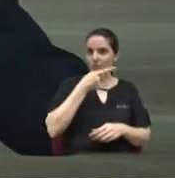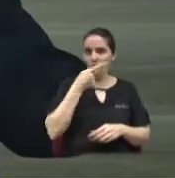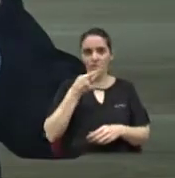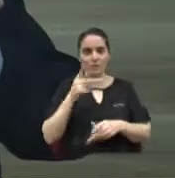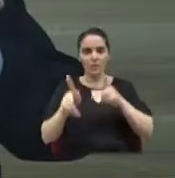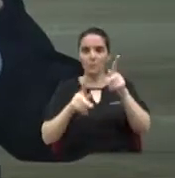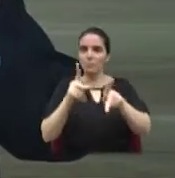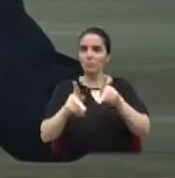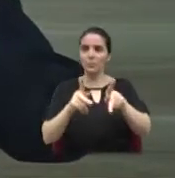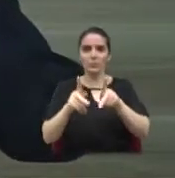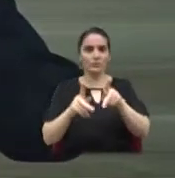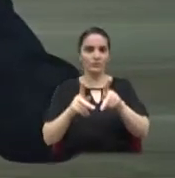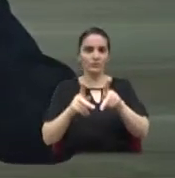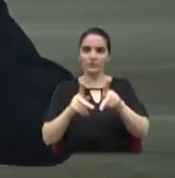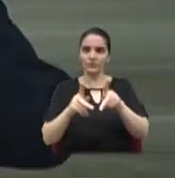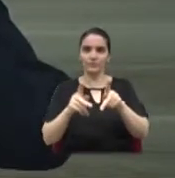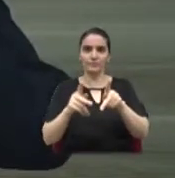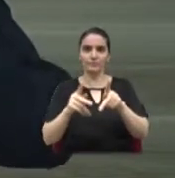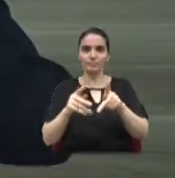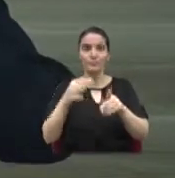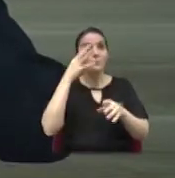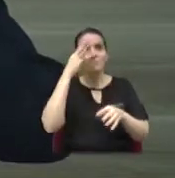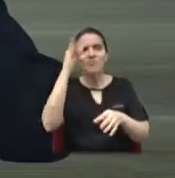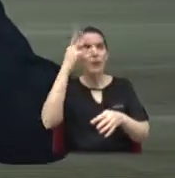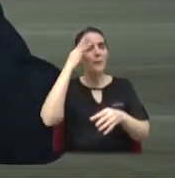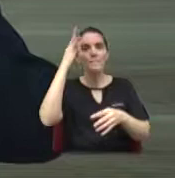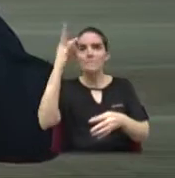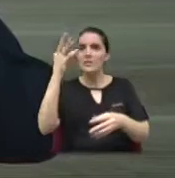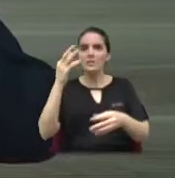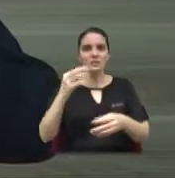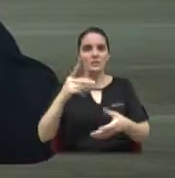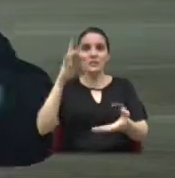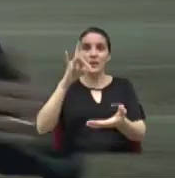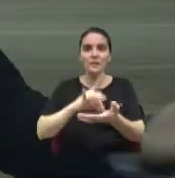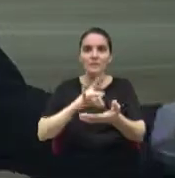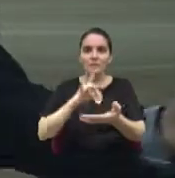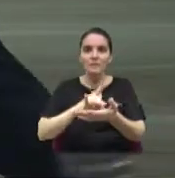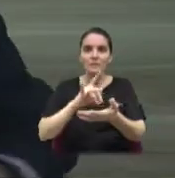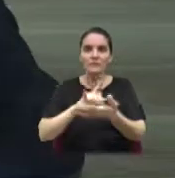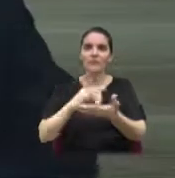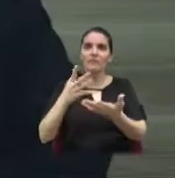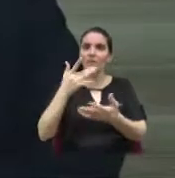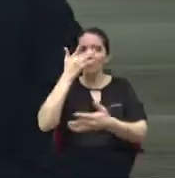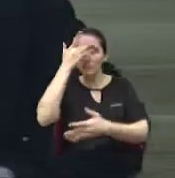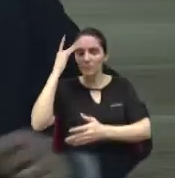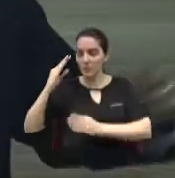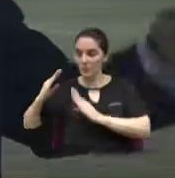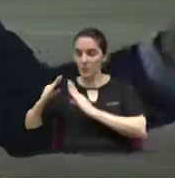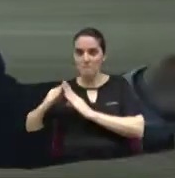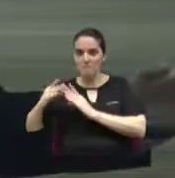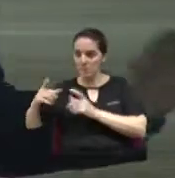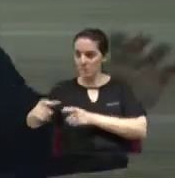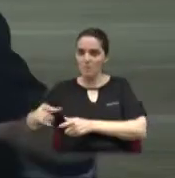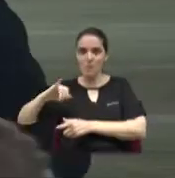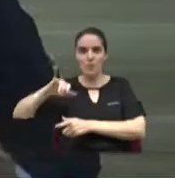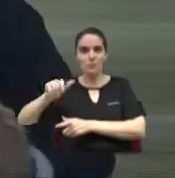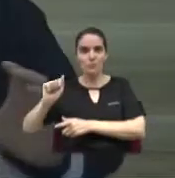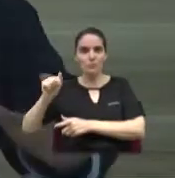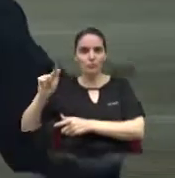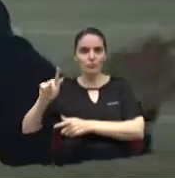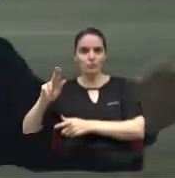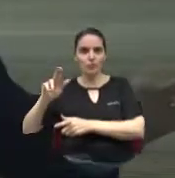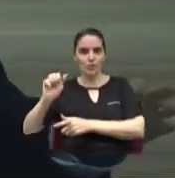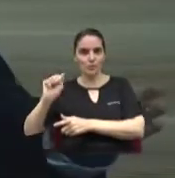população não vai ter noção da situação que é do morador do bairro Jaguari. Precisa realmente